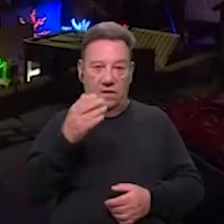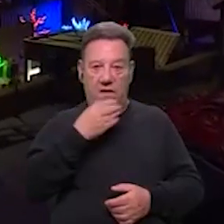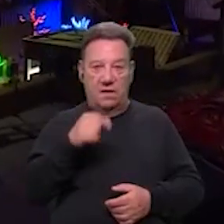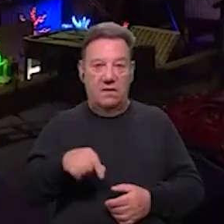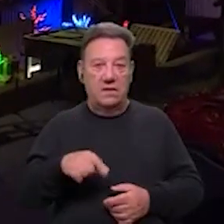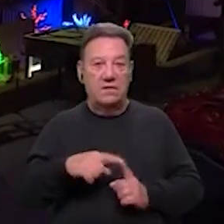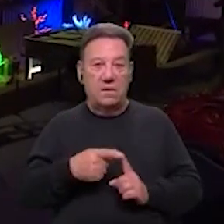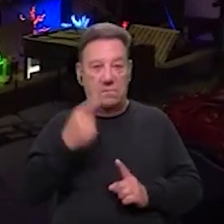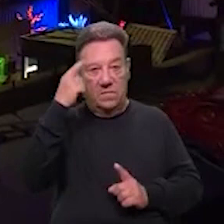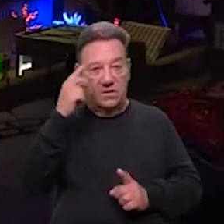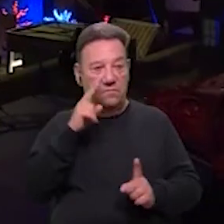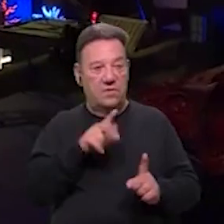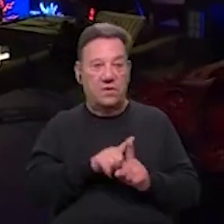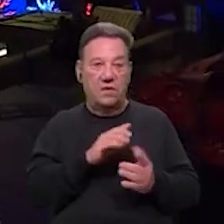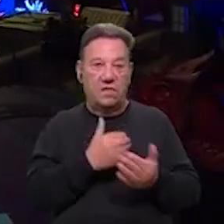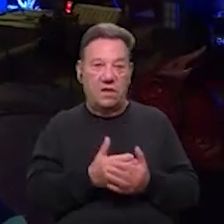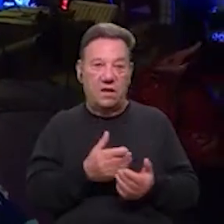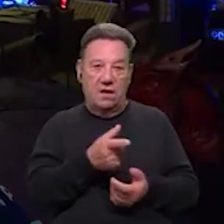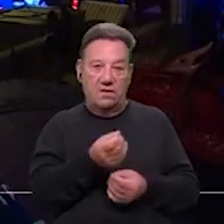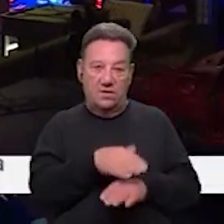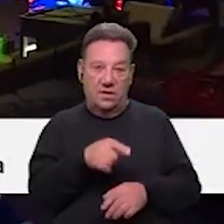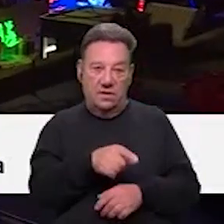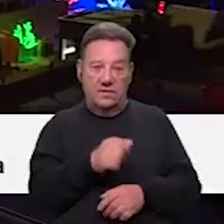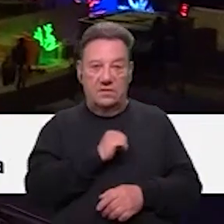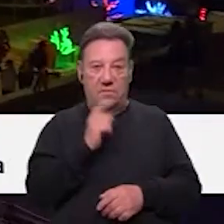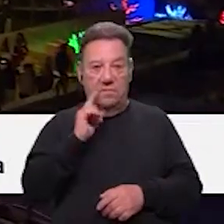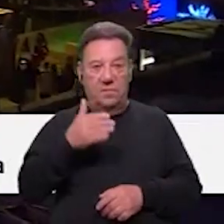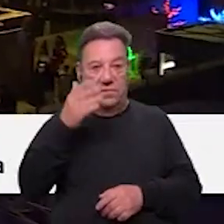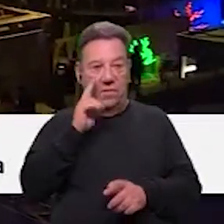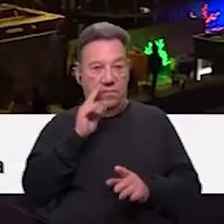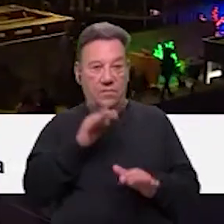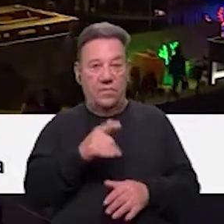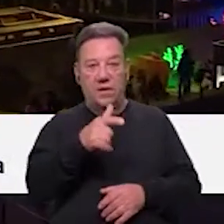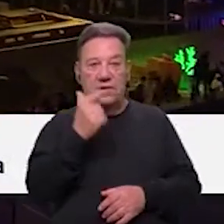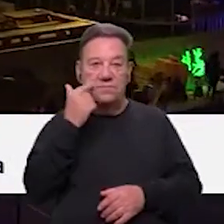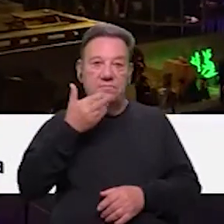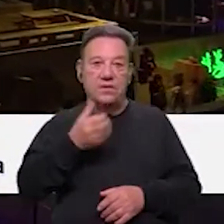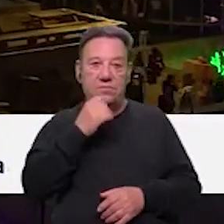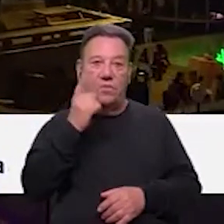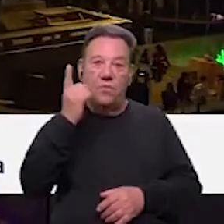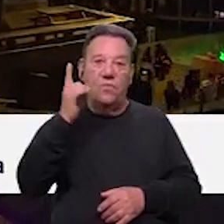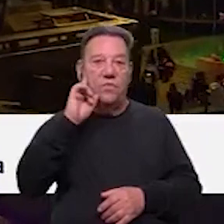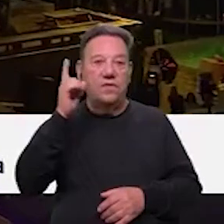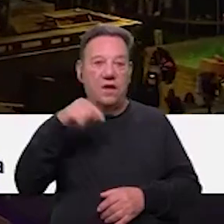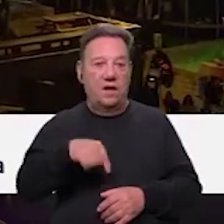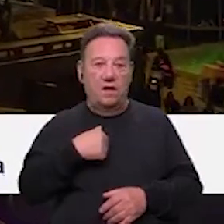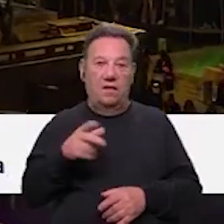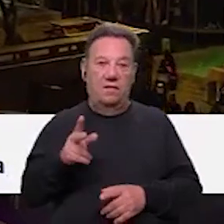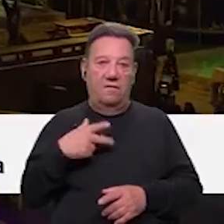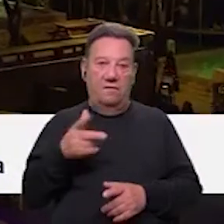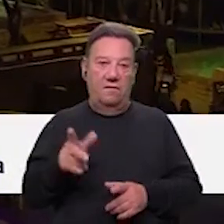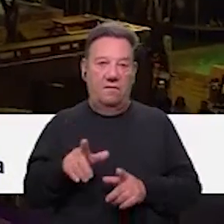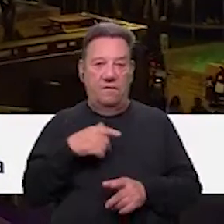tudo, pensada numa perspectiva de dar às crianças, que são o nosso principal público, uma experiência de ser por um dia feiticeiros de magia. E, portanto,